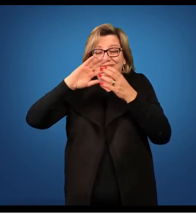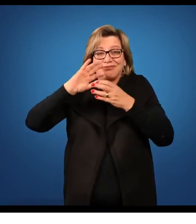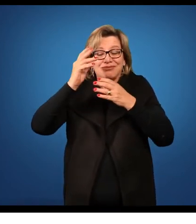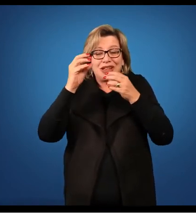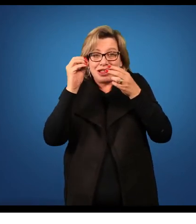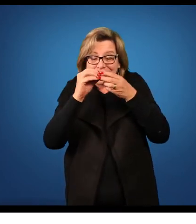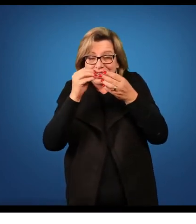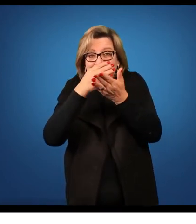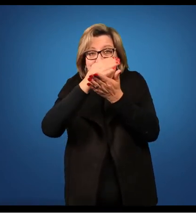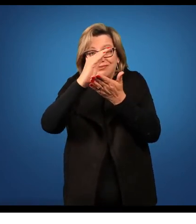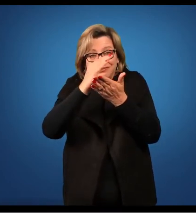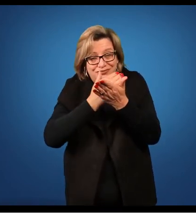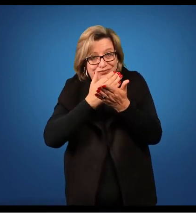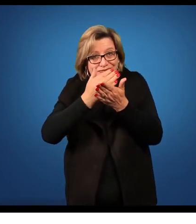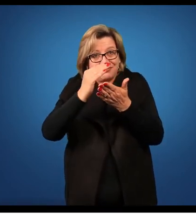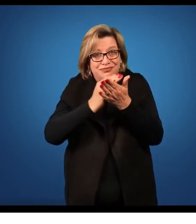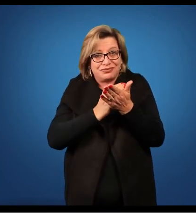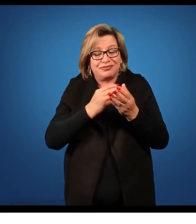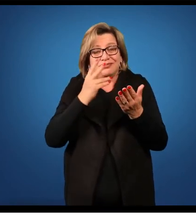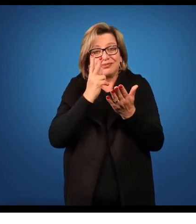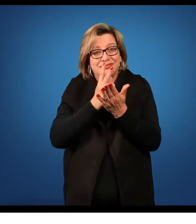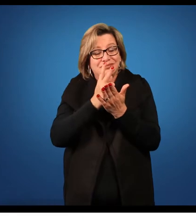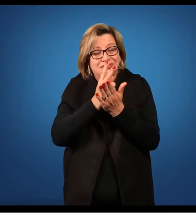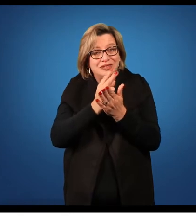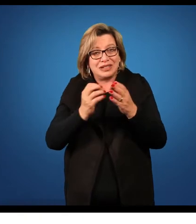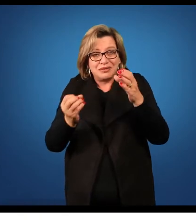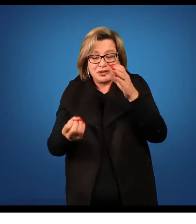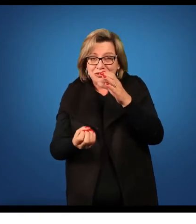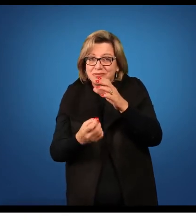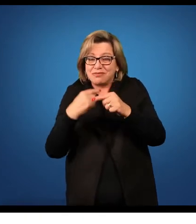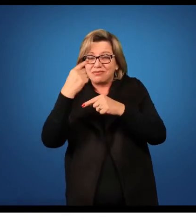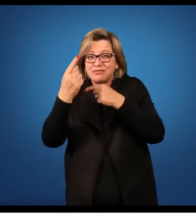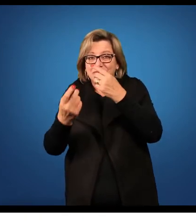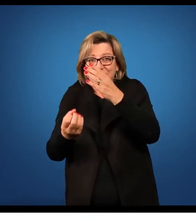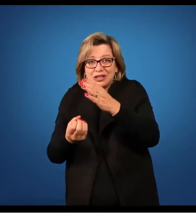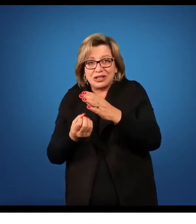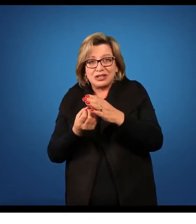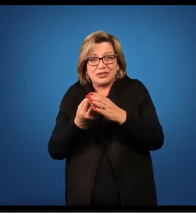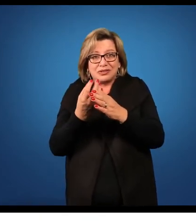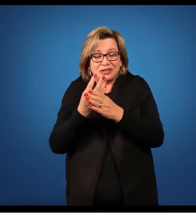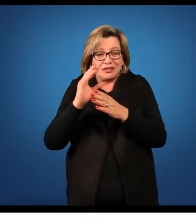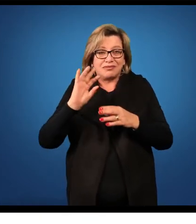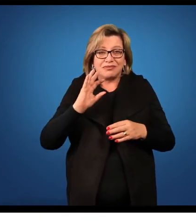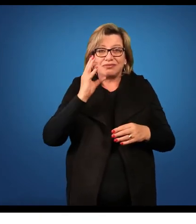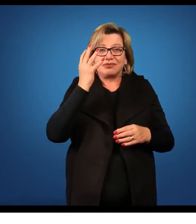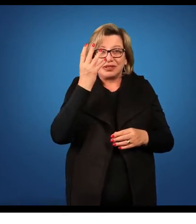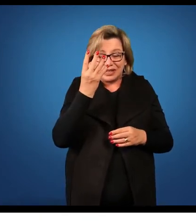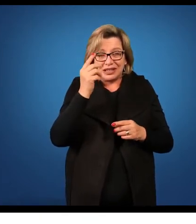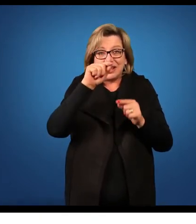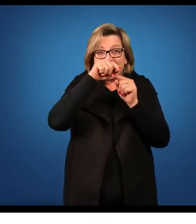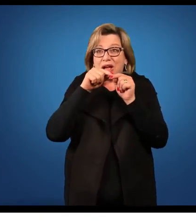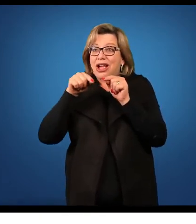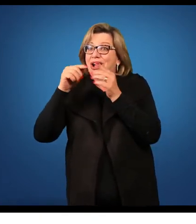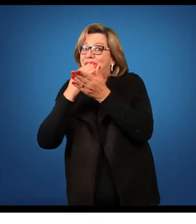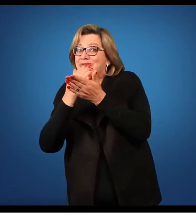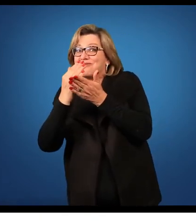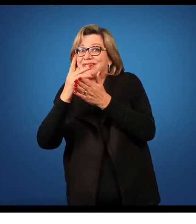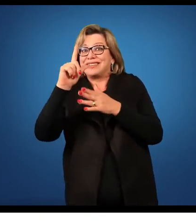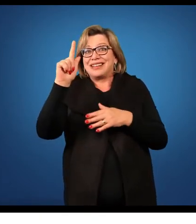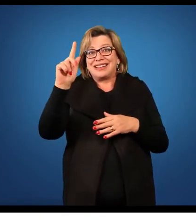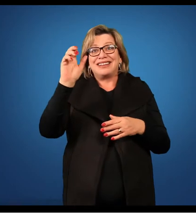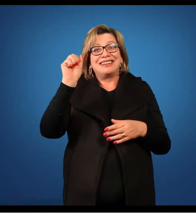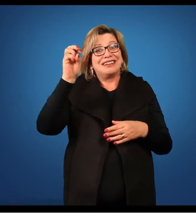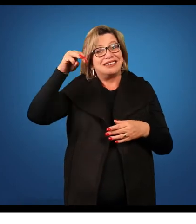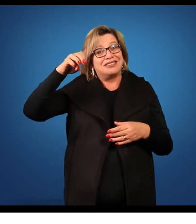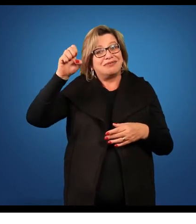megásporo viável germina forma o gametófito feminino e o gametófito